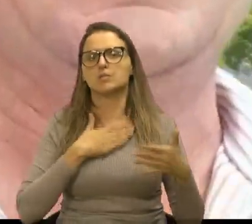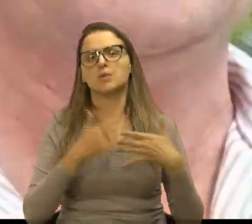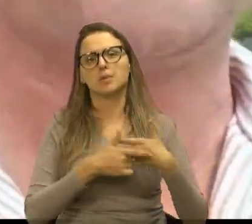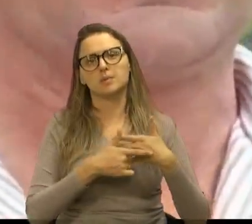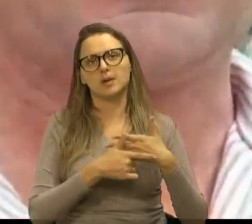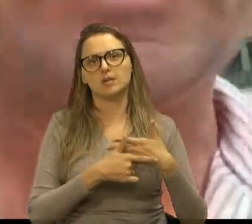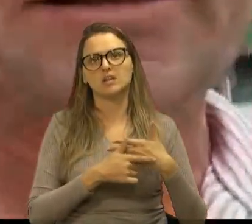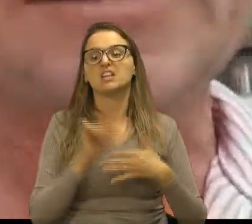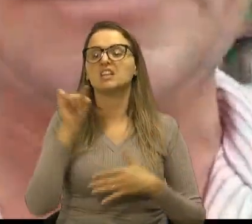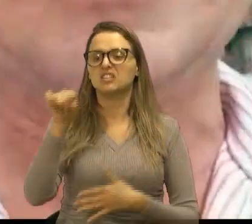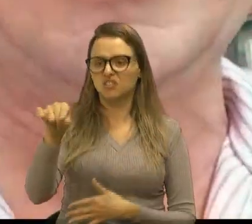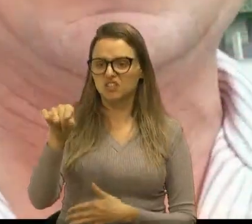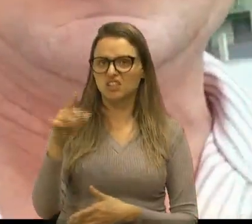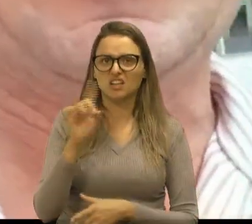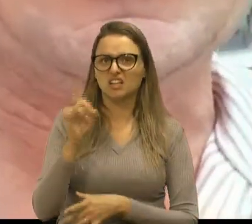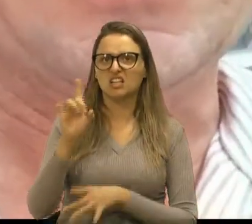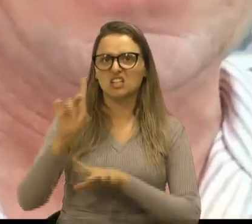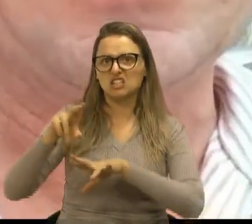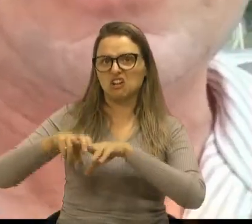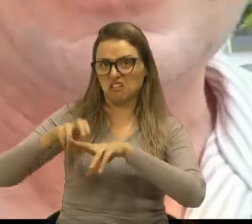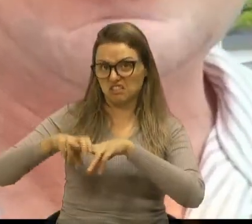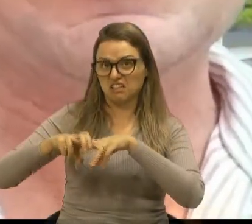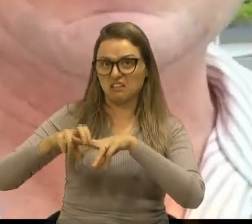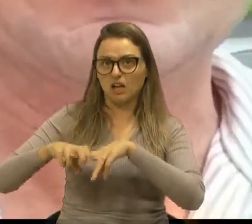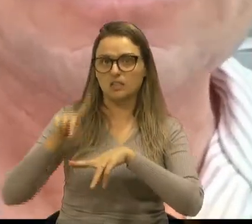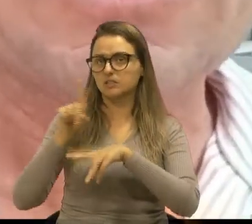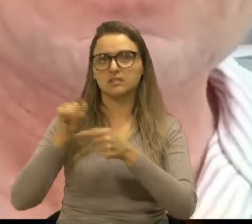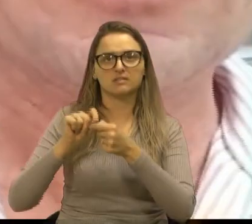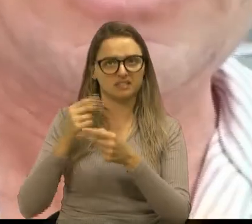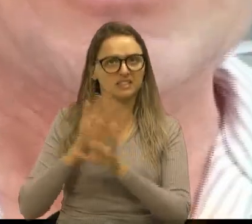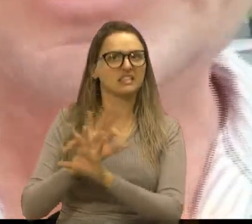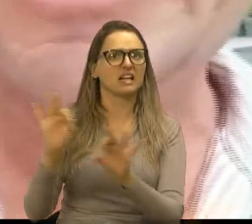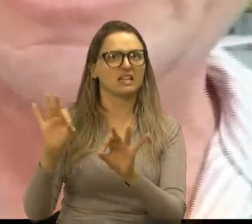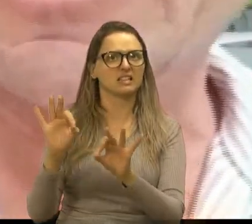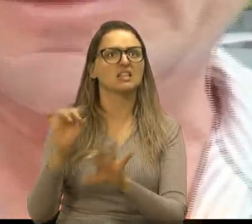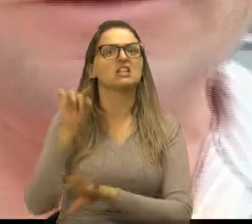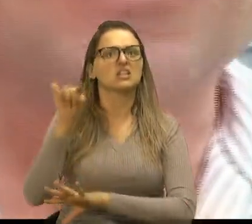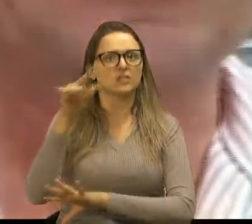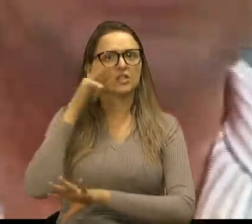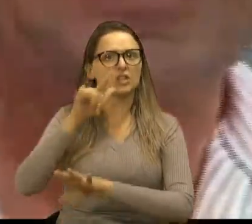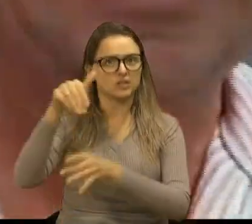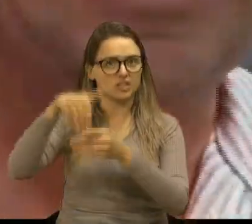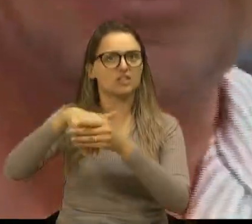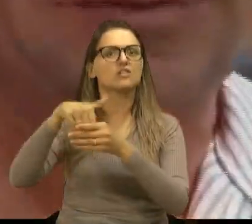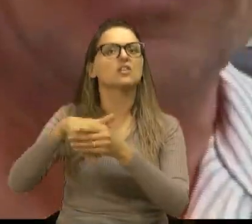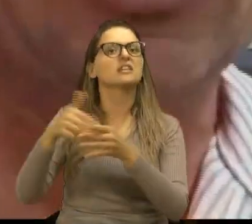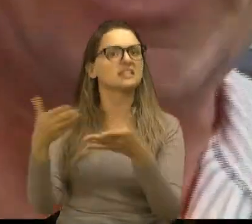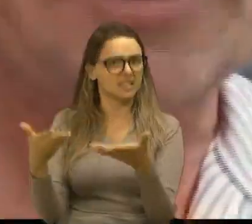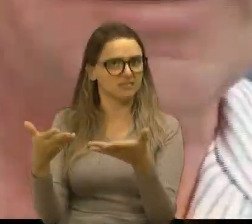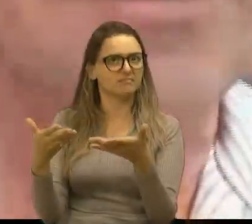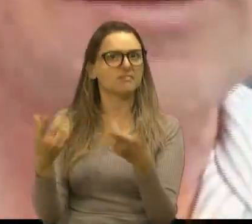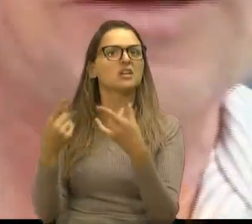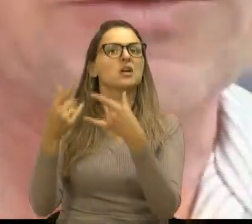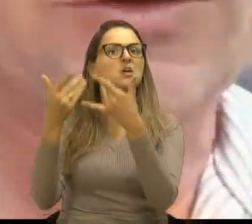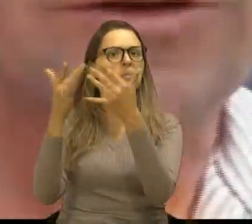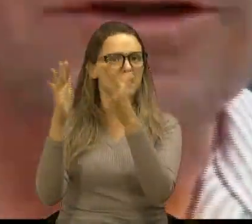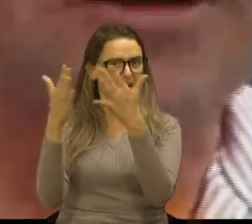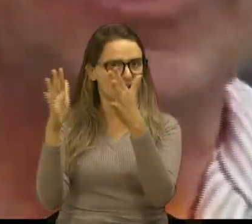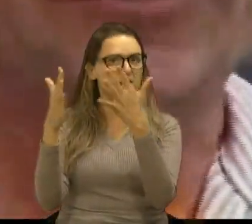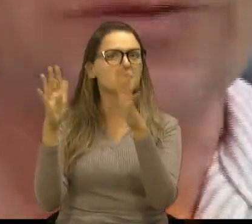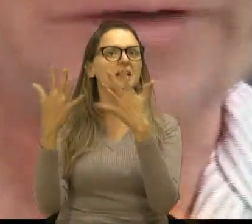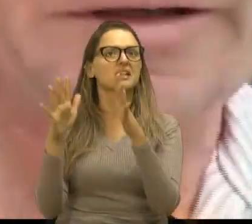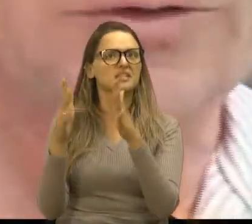E aí o senhor só traz essa cadeira aí, rapaz. Olha, meu, você ganhou uma leição, tá bom? Mas meus parabéns aí pelo seu